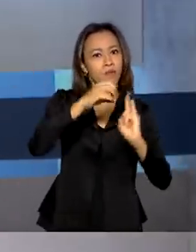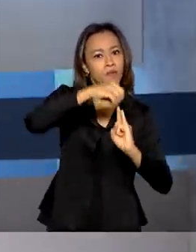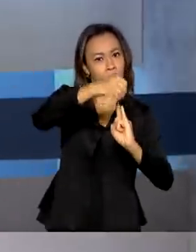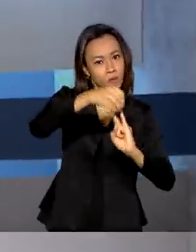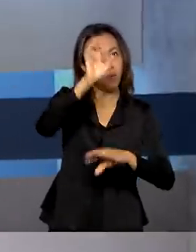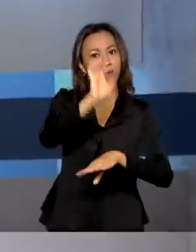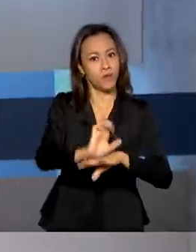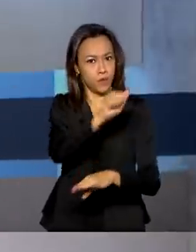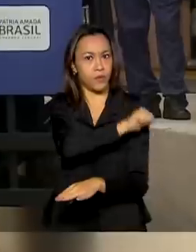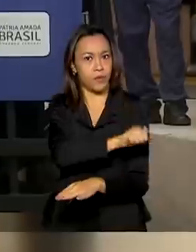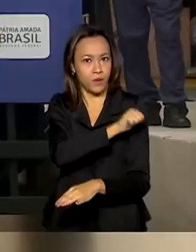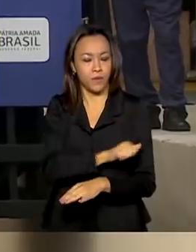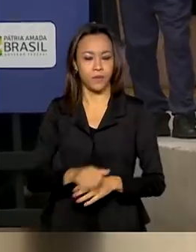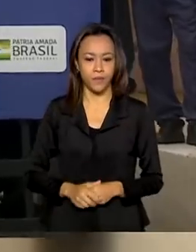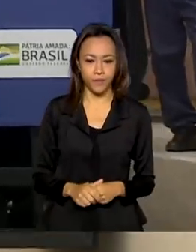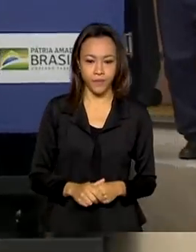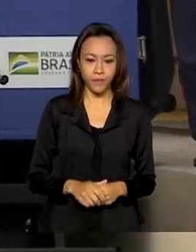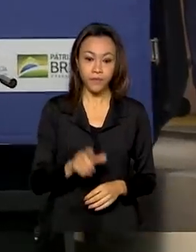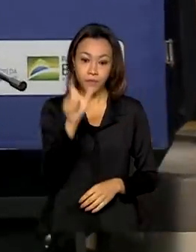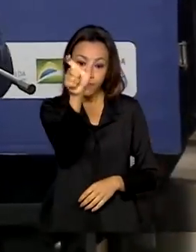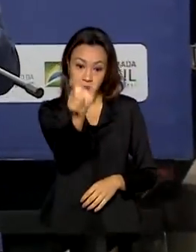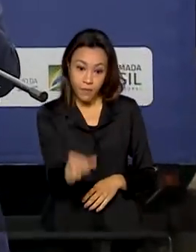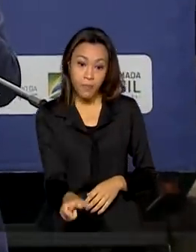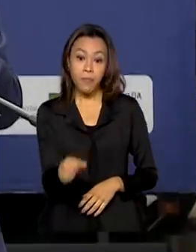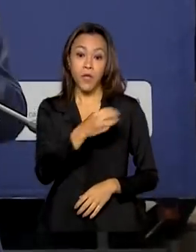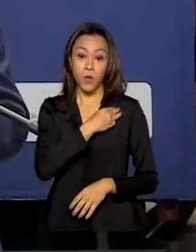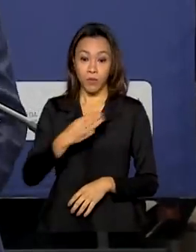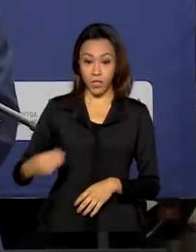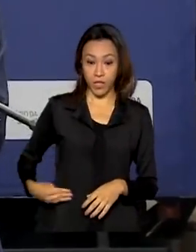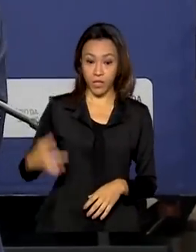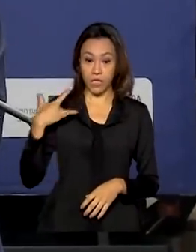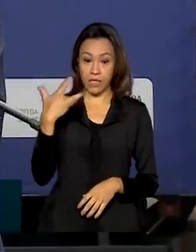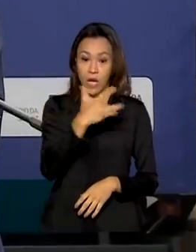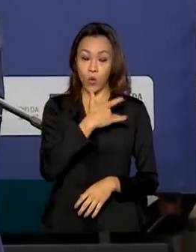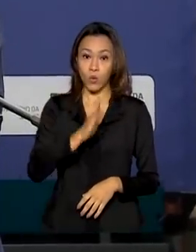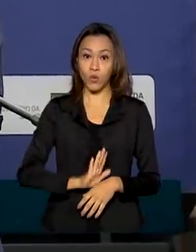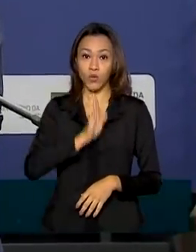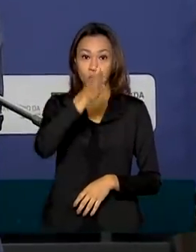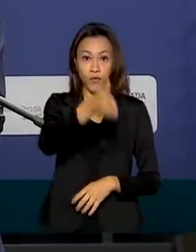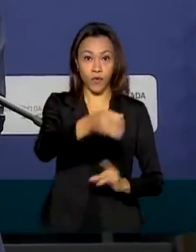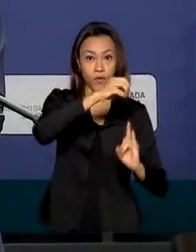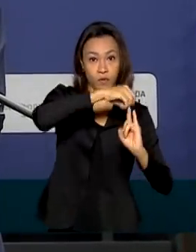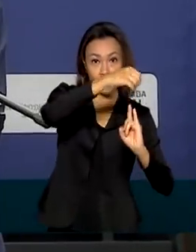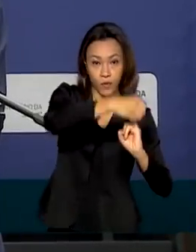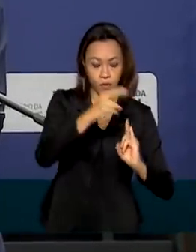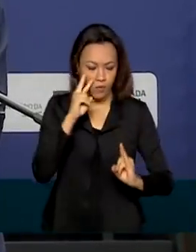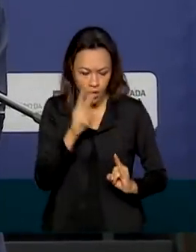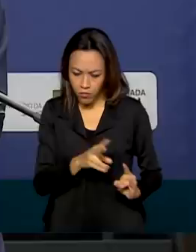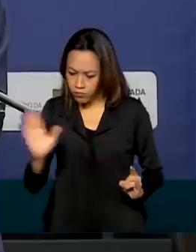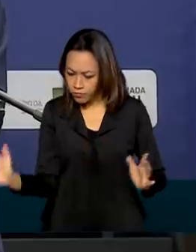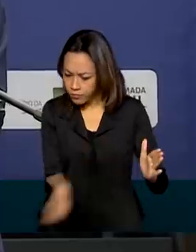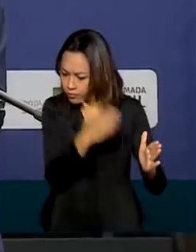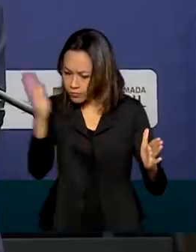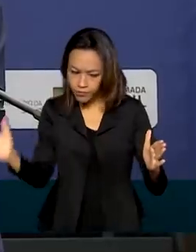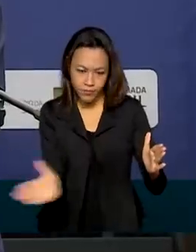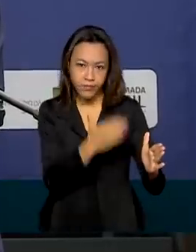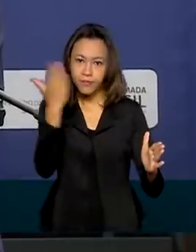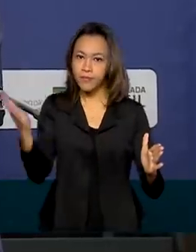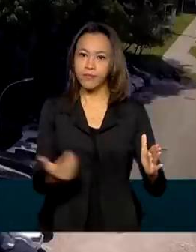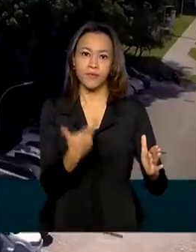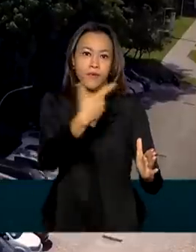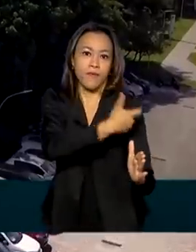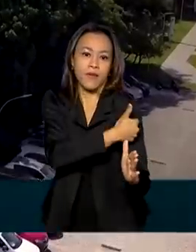Janeiro. O ministro da Saúde foi à sede da Fiocruz para acompanhar o processo de produção das vacinas contra o